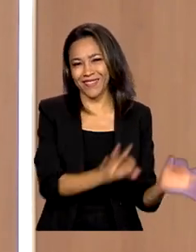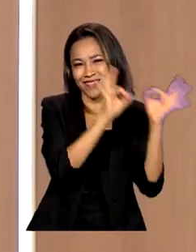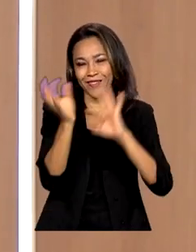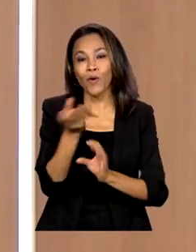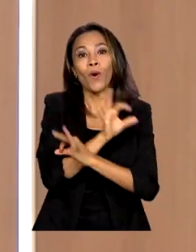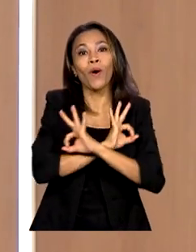e tenha um ótimo dia.